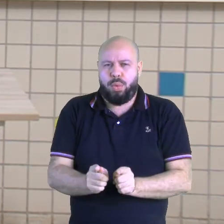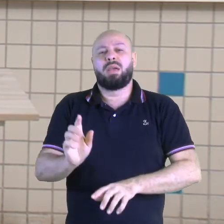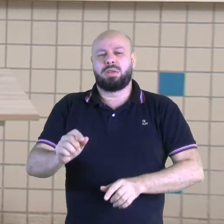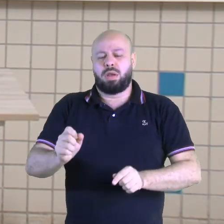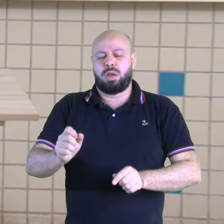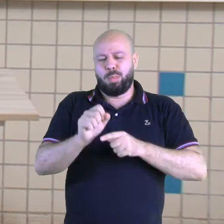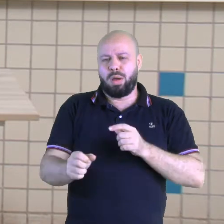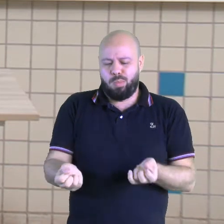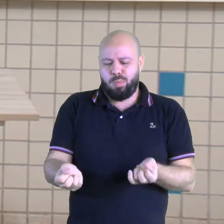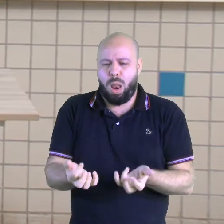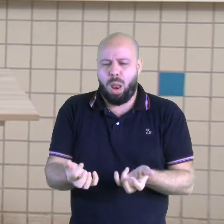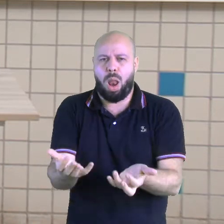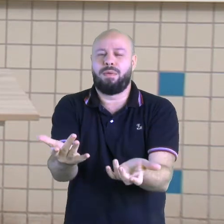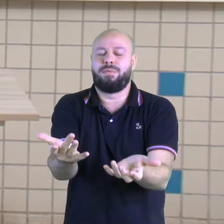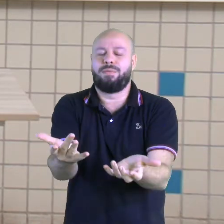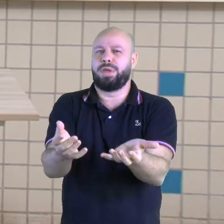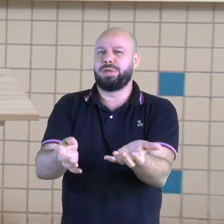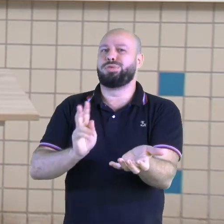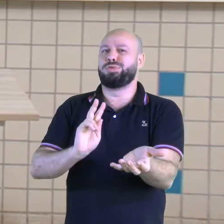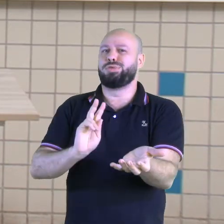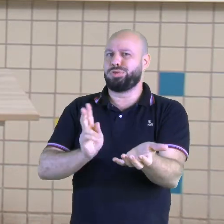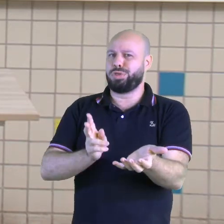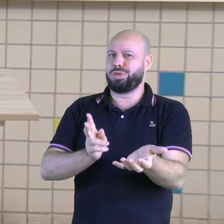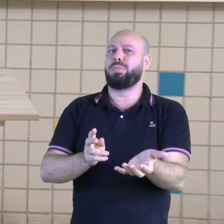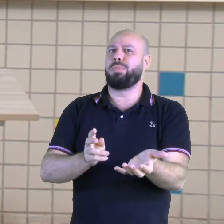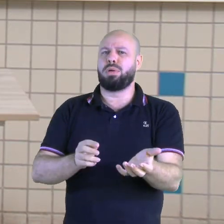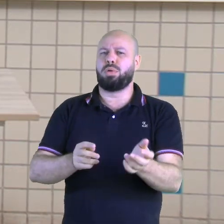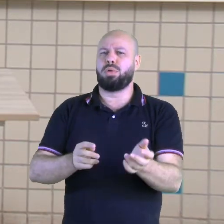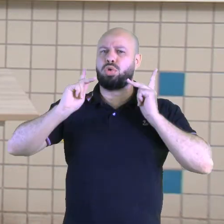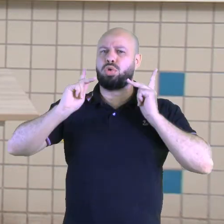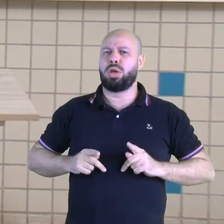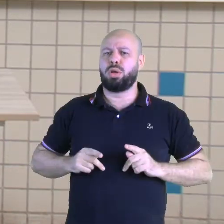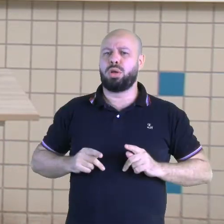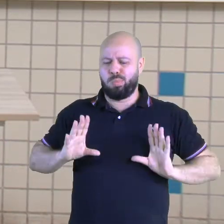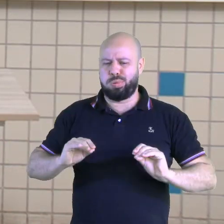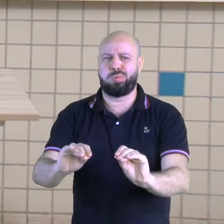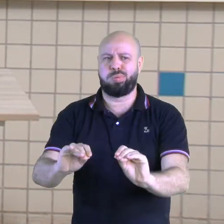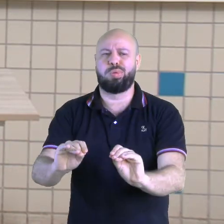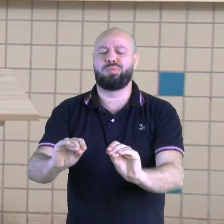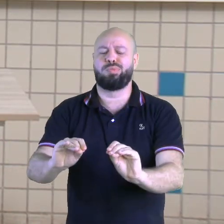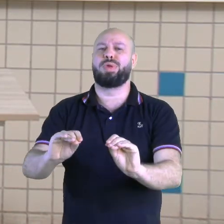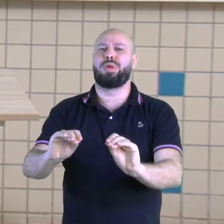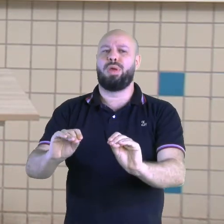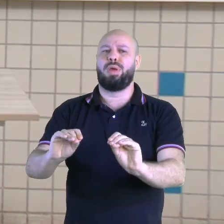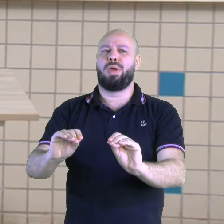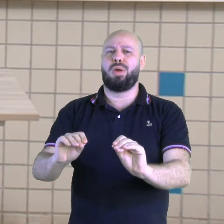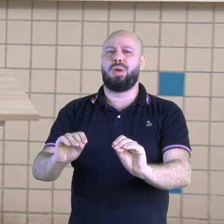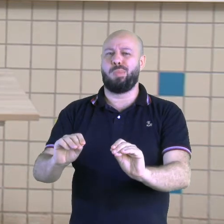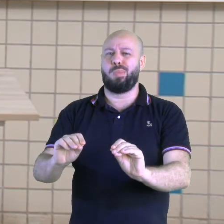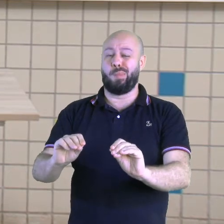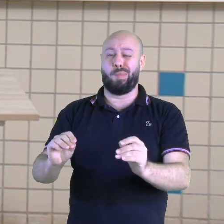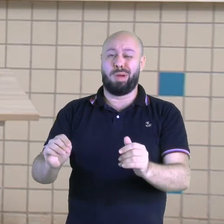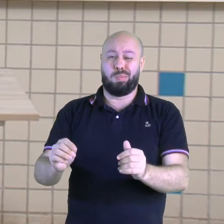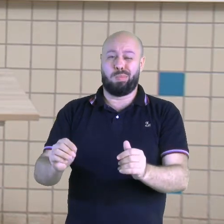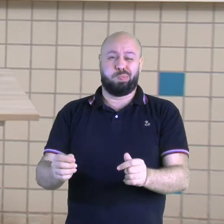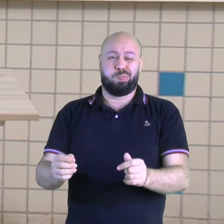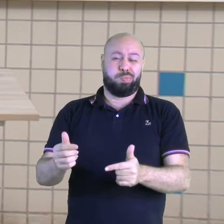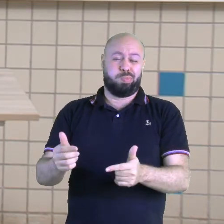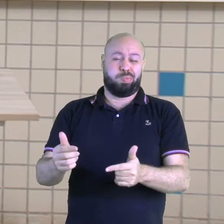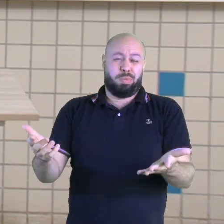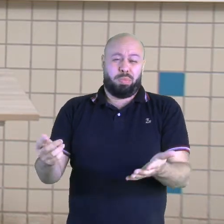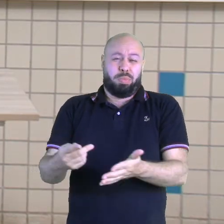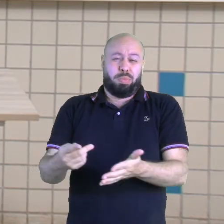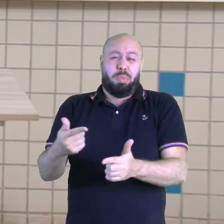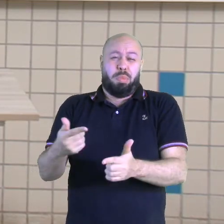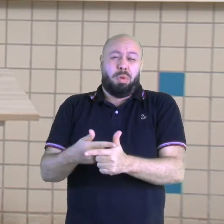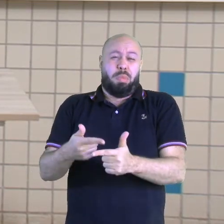exemplo, vocês estão sempre vendo, pessoal, é a ação humana degradando ali a natureza, prejudicando, queimando. Porque